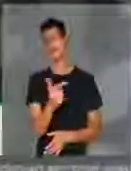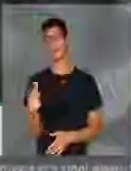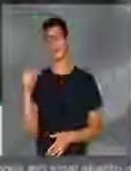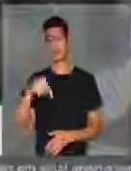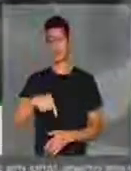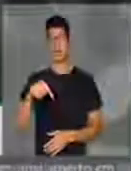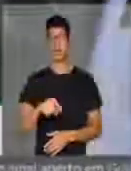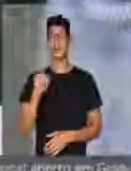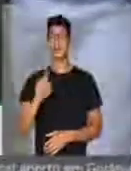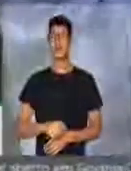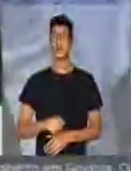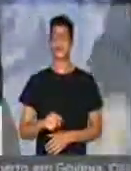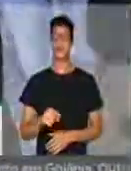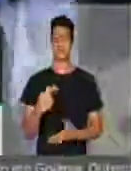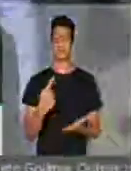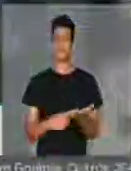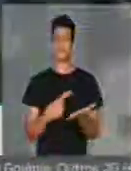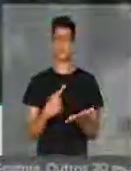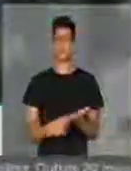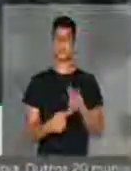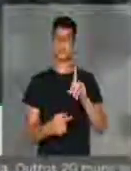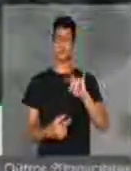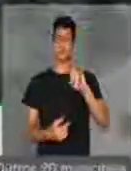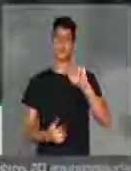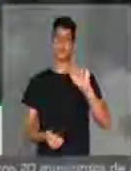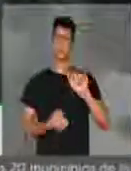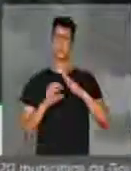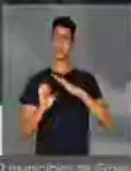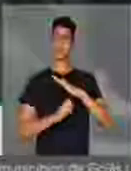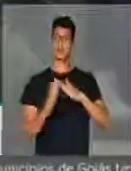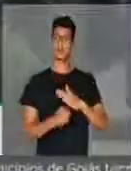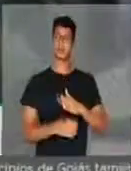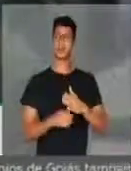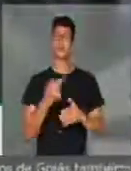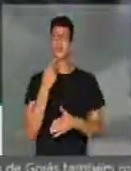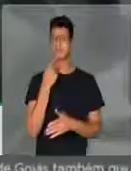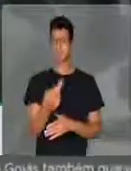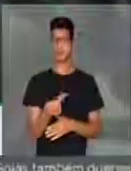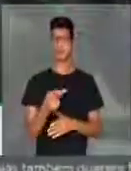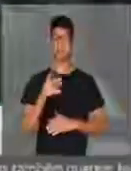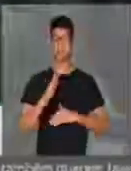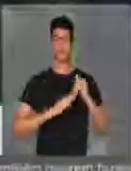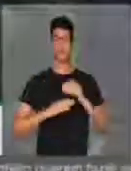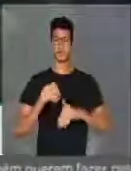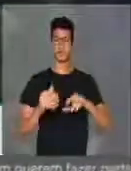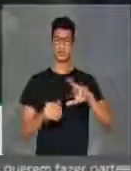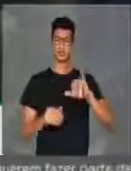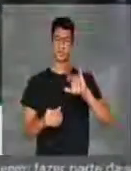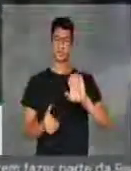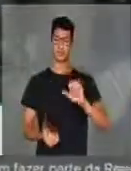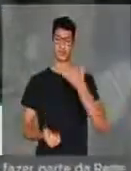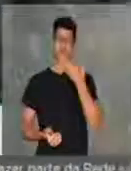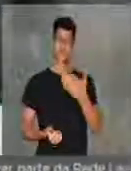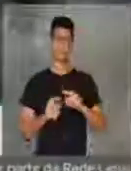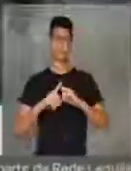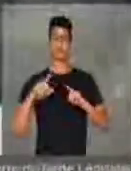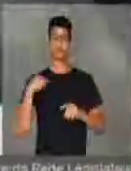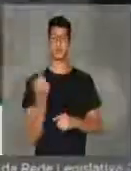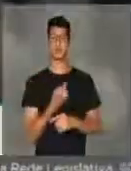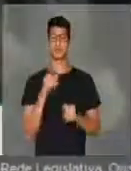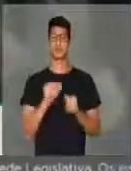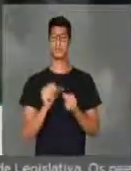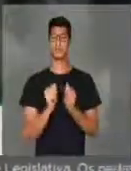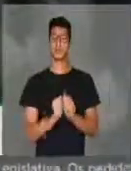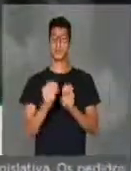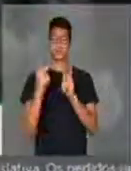Aqui é uma renegociação de dívidas empresariais. Vá lá, a situação de crise pediria, mas o que nós